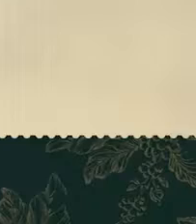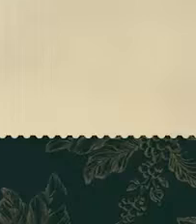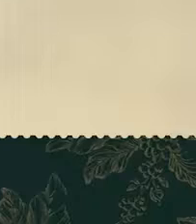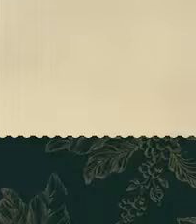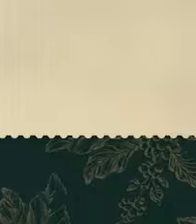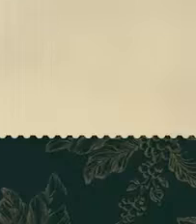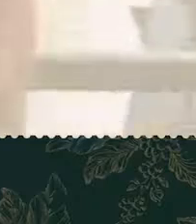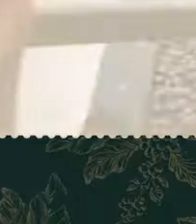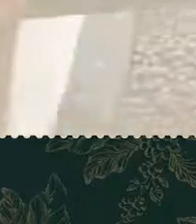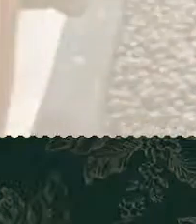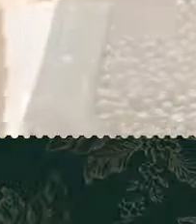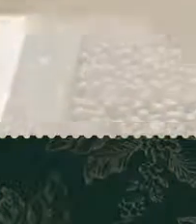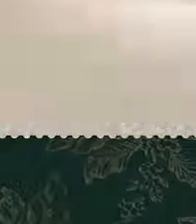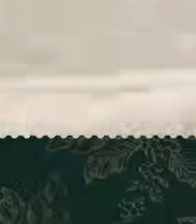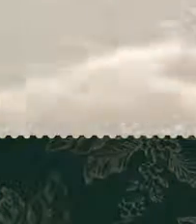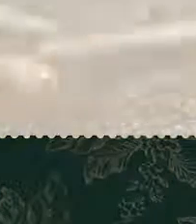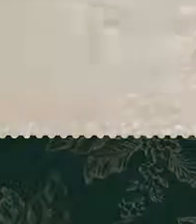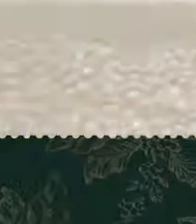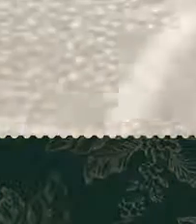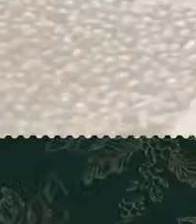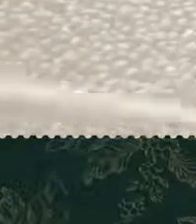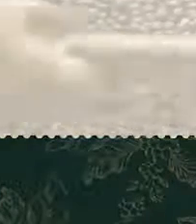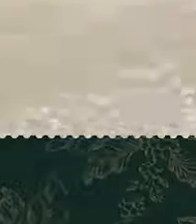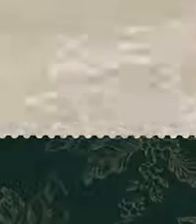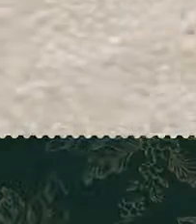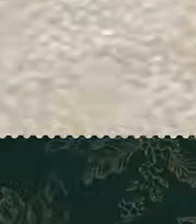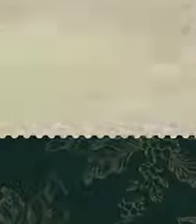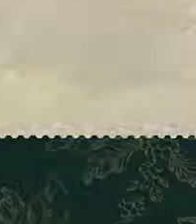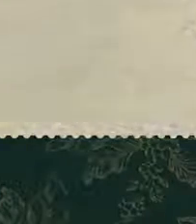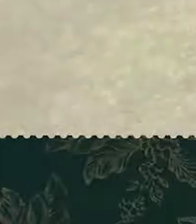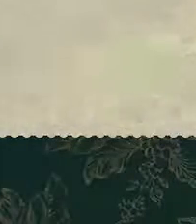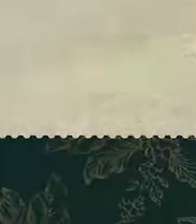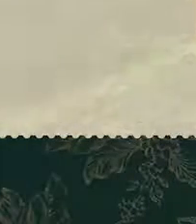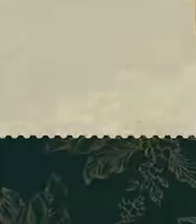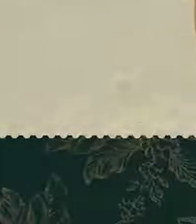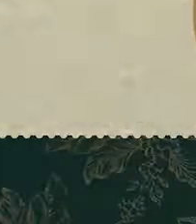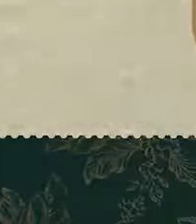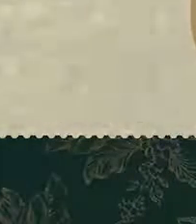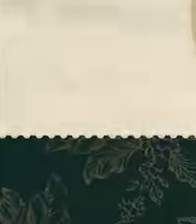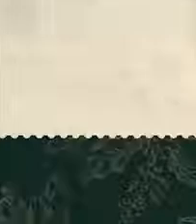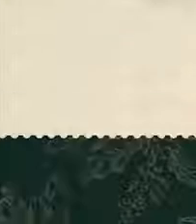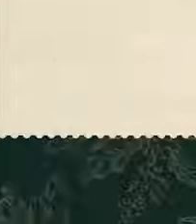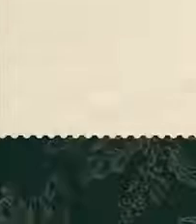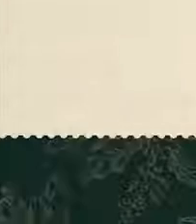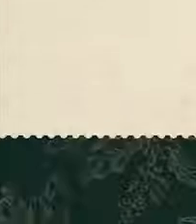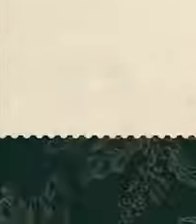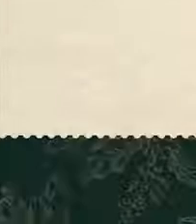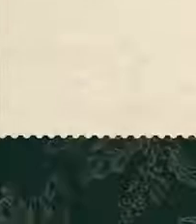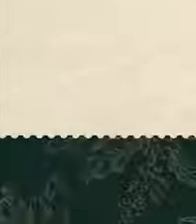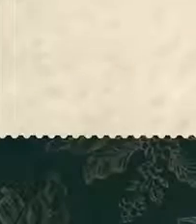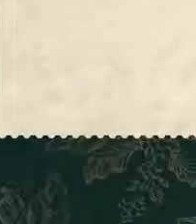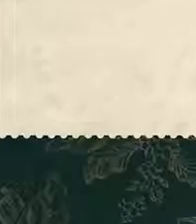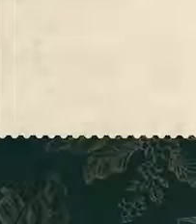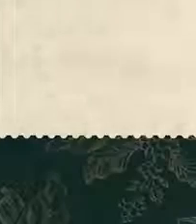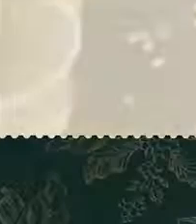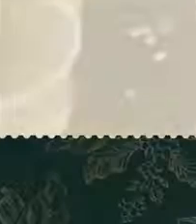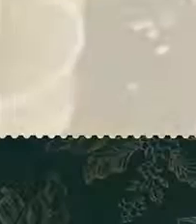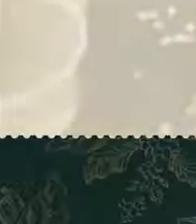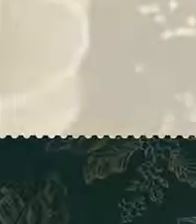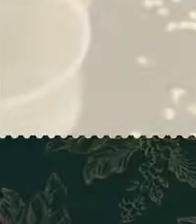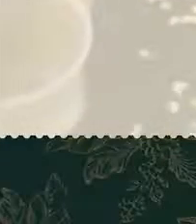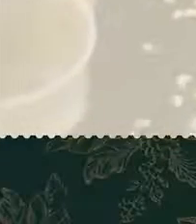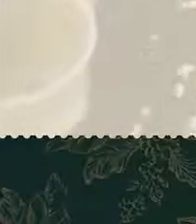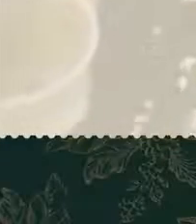melhores cafés do 4º Concurso de Qualidade dos Cafés da região de Caratinga. Dia 11 de dezembro,